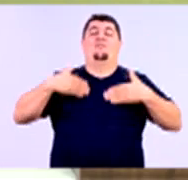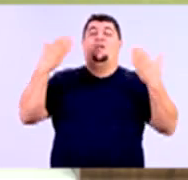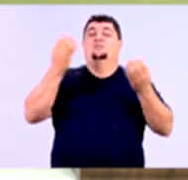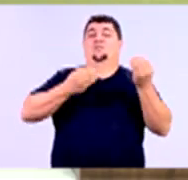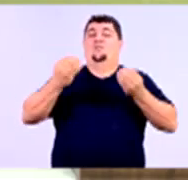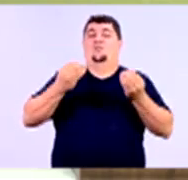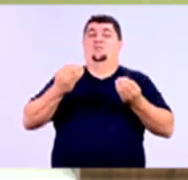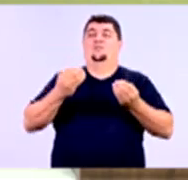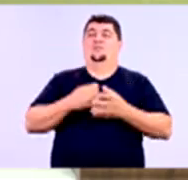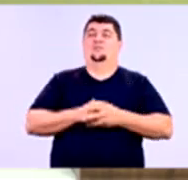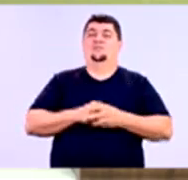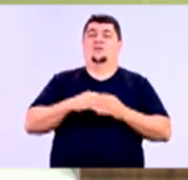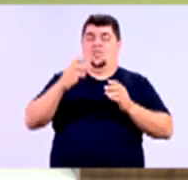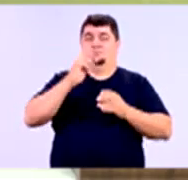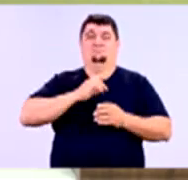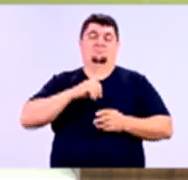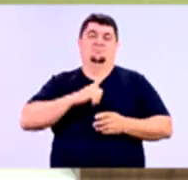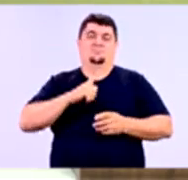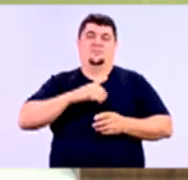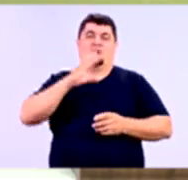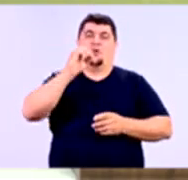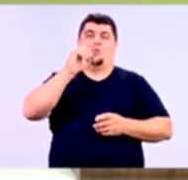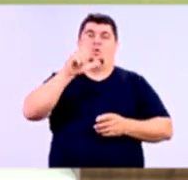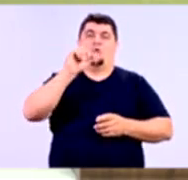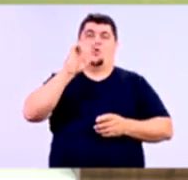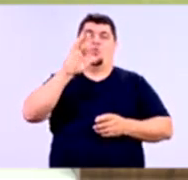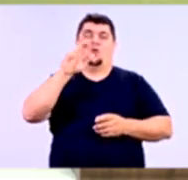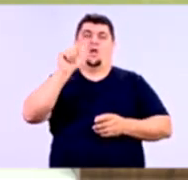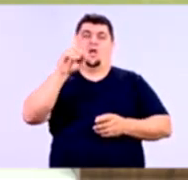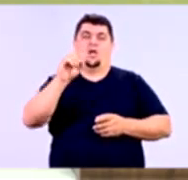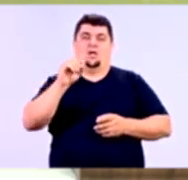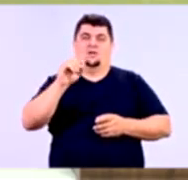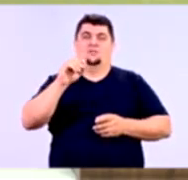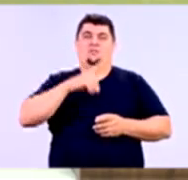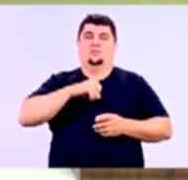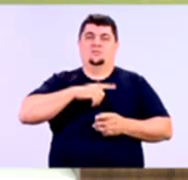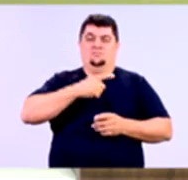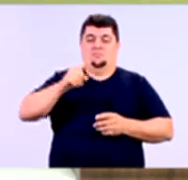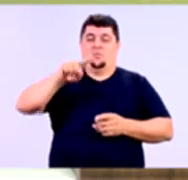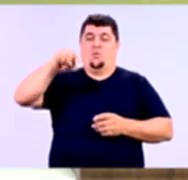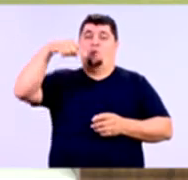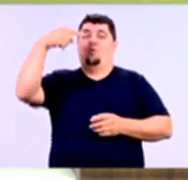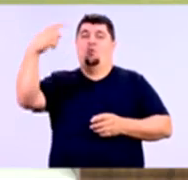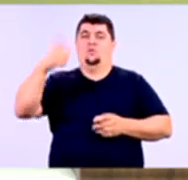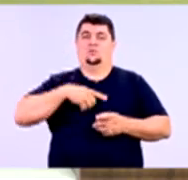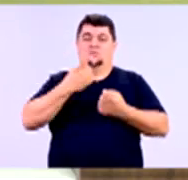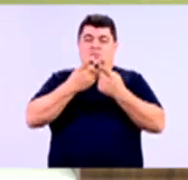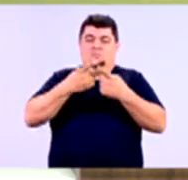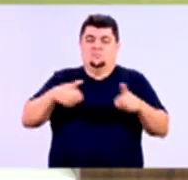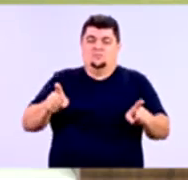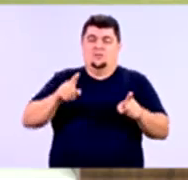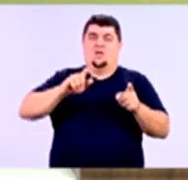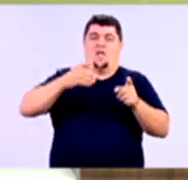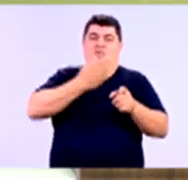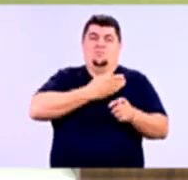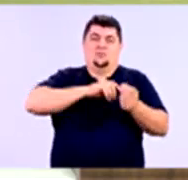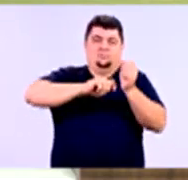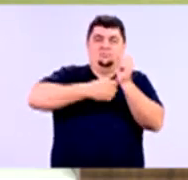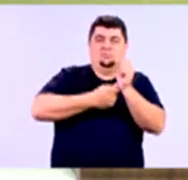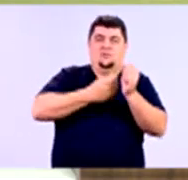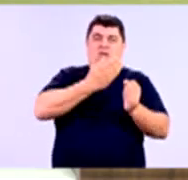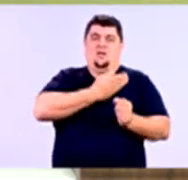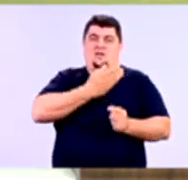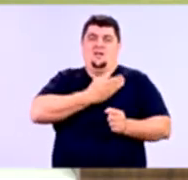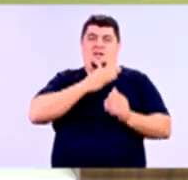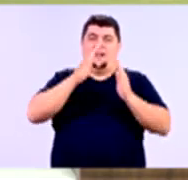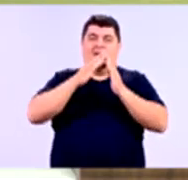curso, não é? E eles responderam lá em Colorado. A comemoração vai ser na semana que vem, vai ter churrasco e amigo secreto e vai ser na casa de